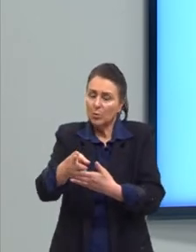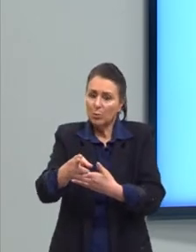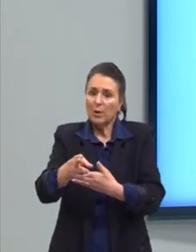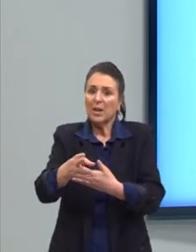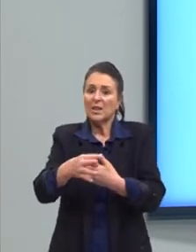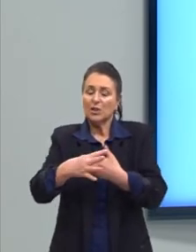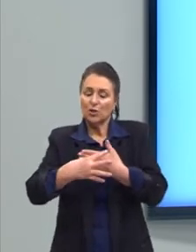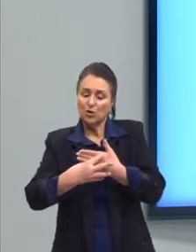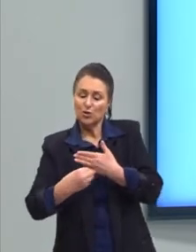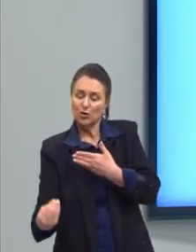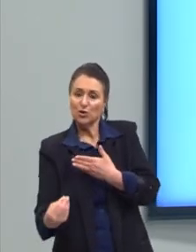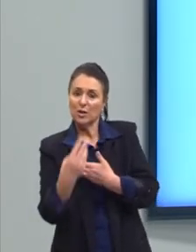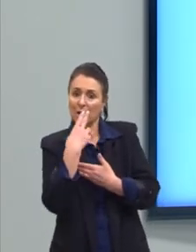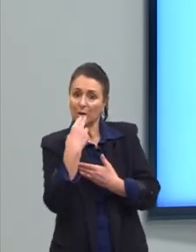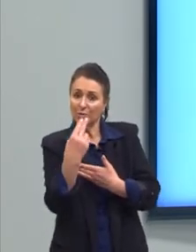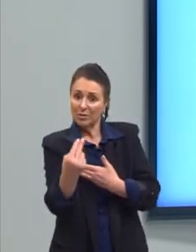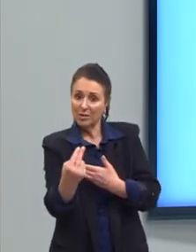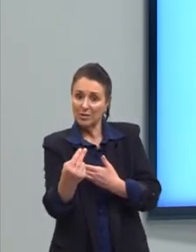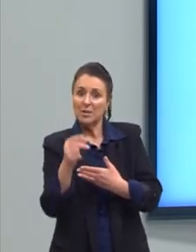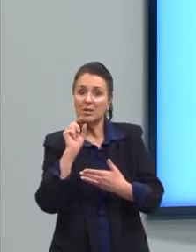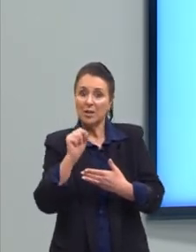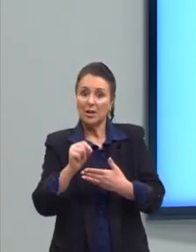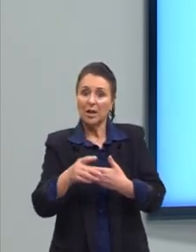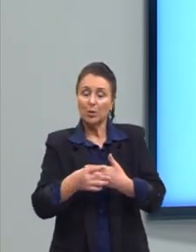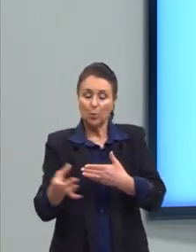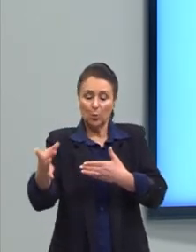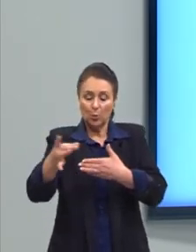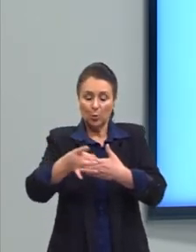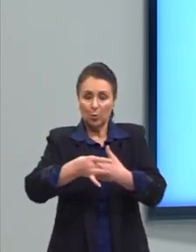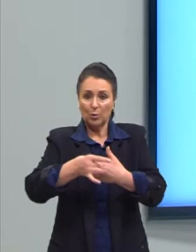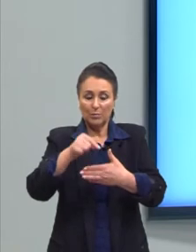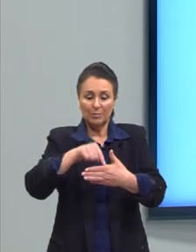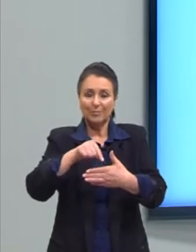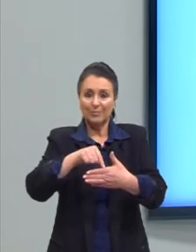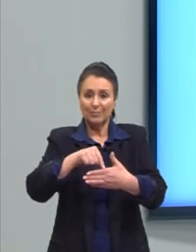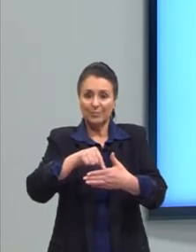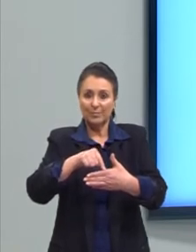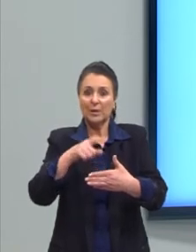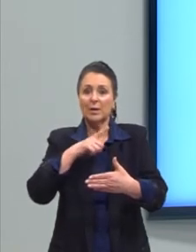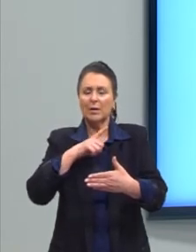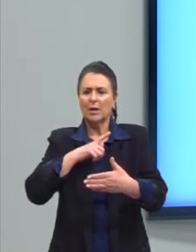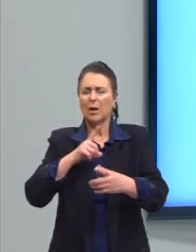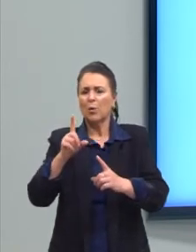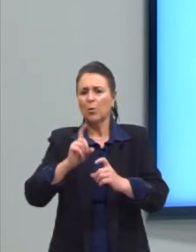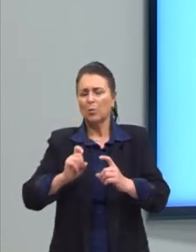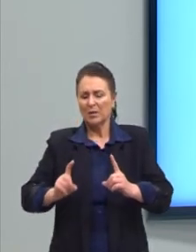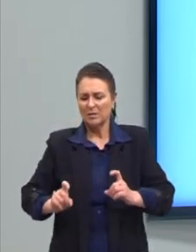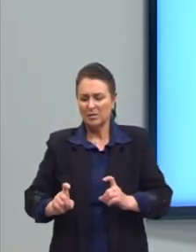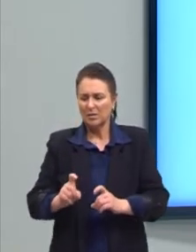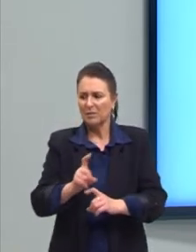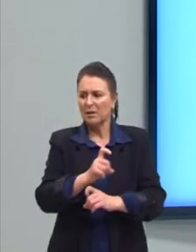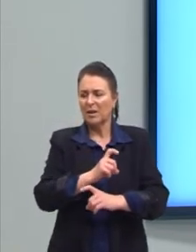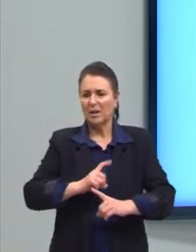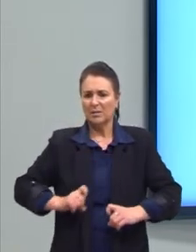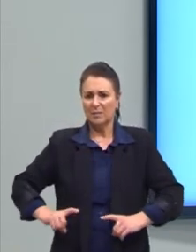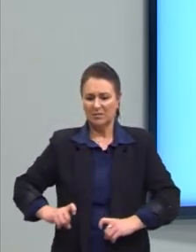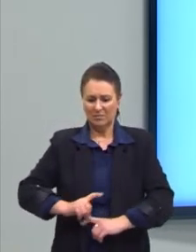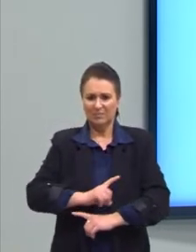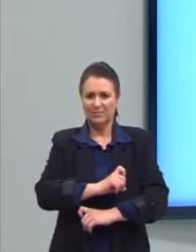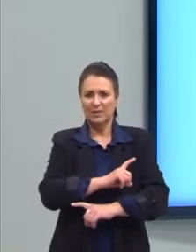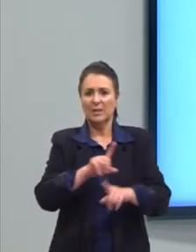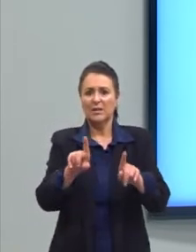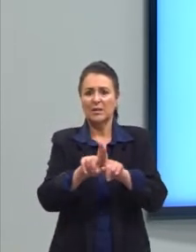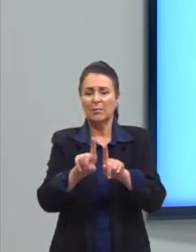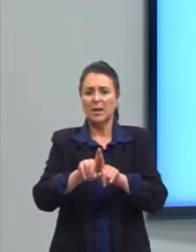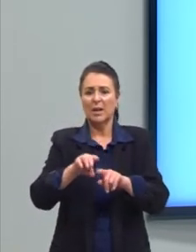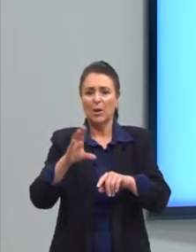nutrientes do seu hospedeiro. Daí temos alguns vermes, algumas espécies de vermes, carrapatos